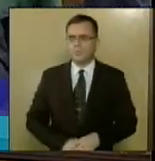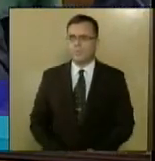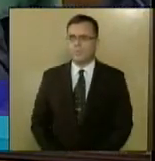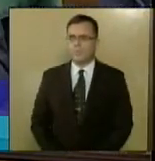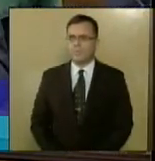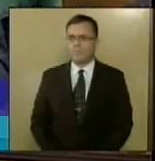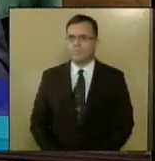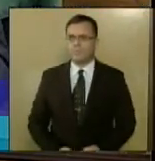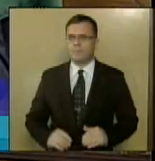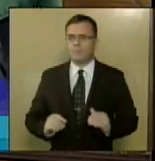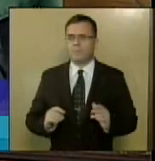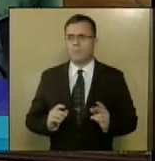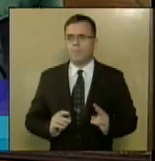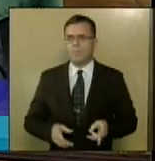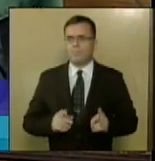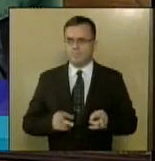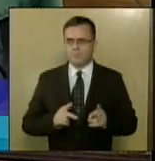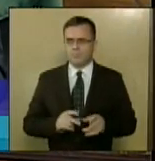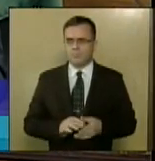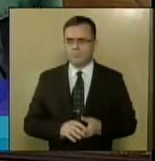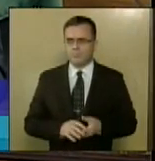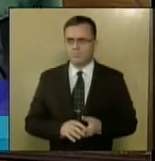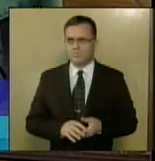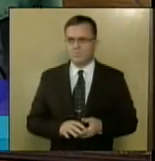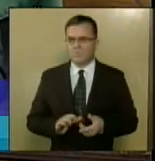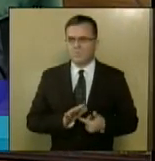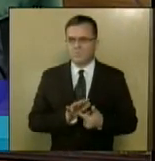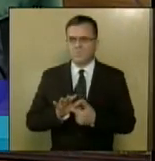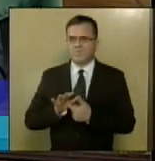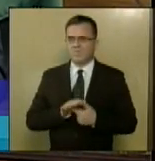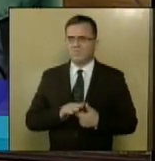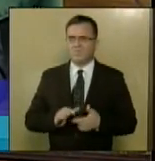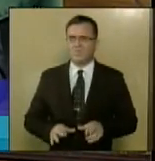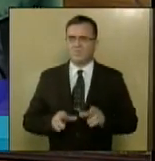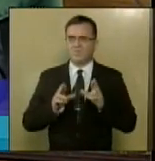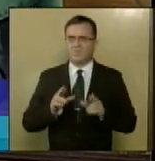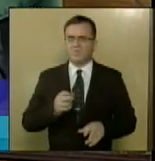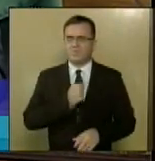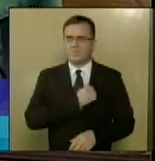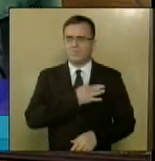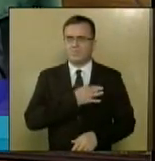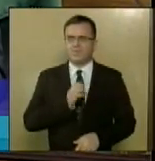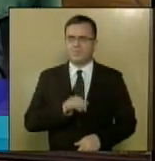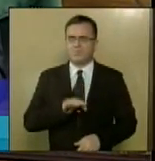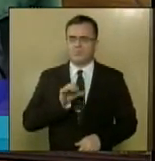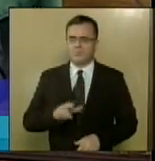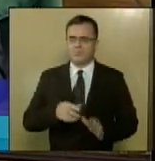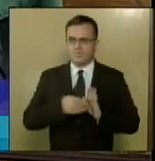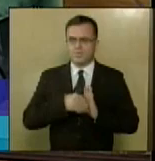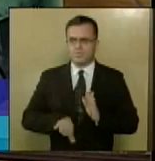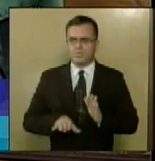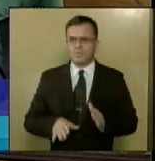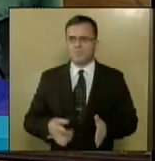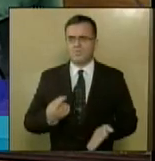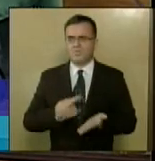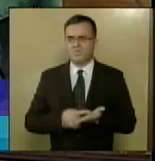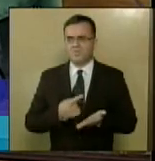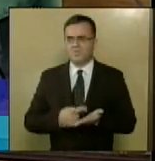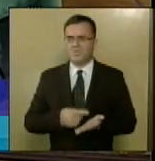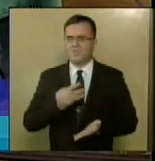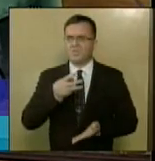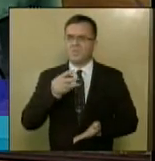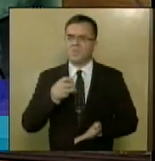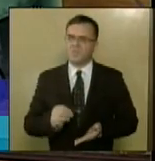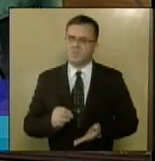Indicação de número 194, de autoria do deputado Capitão Samuel. Excelentíssimo senhor governador do Estado, para que sejam implantadas 30